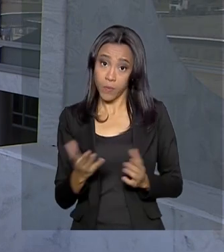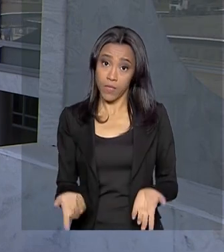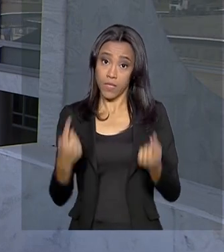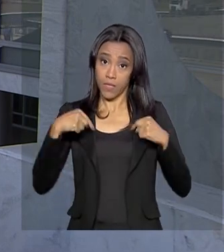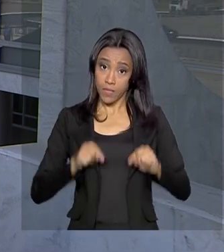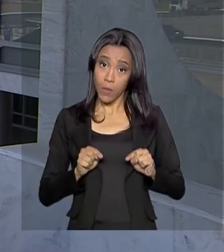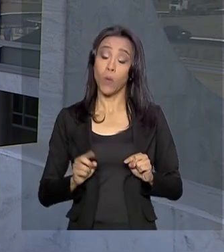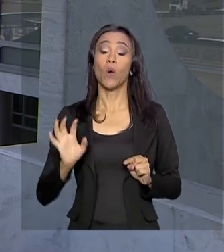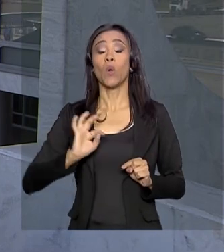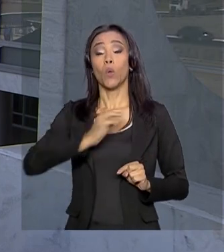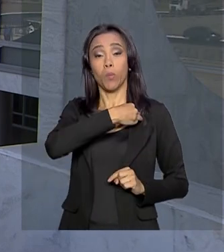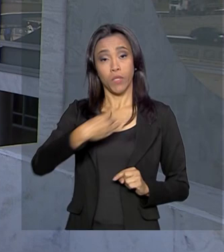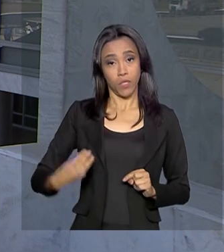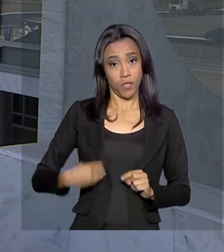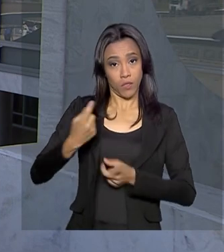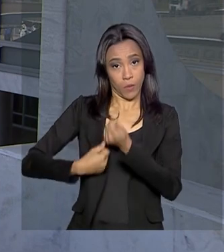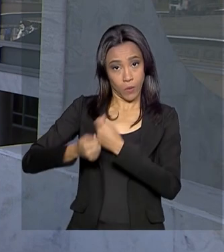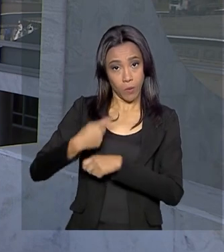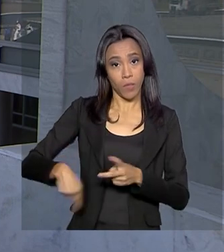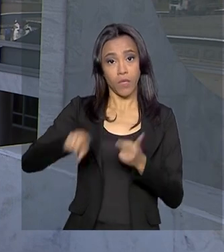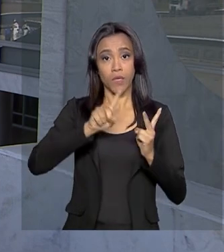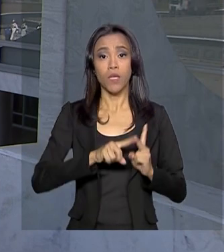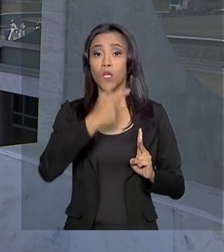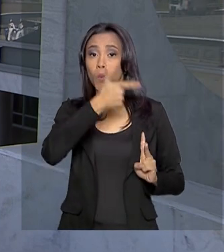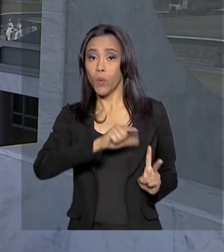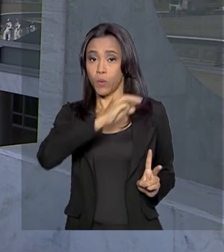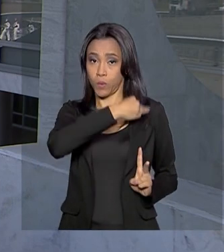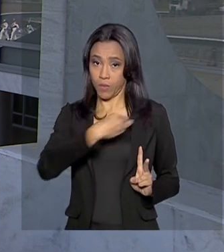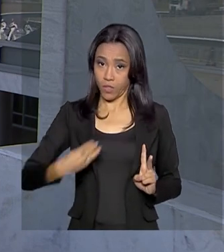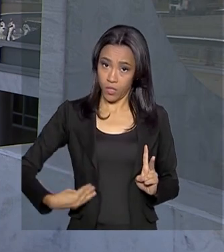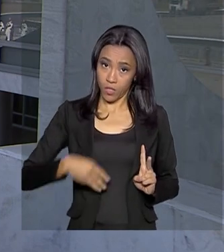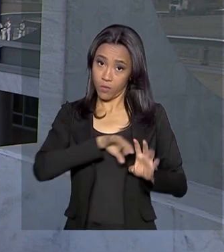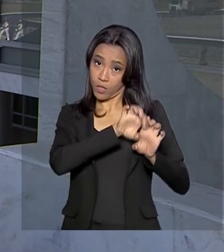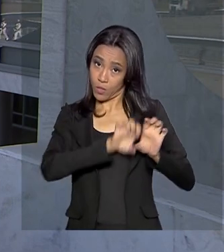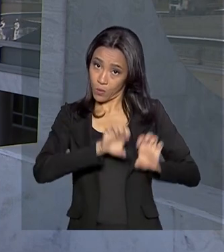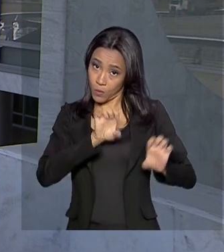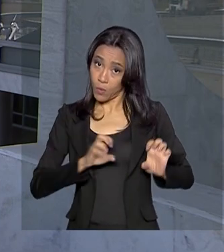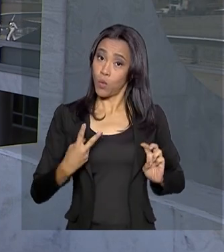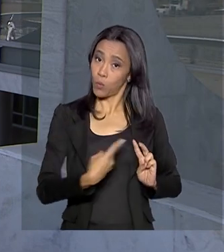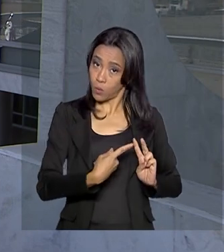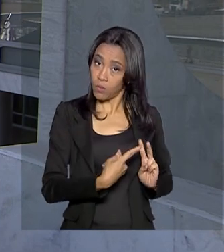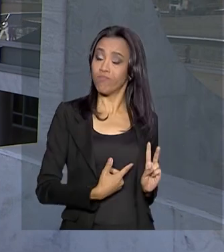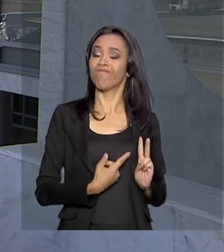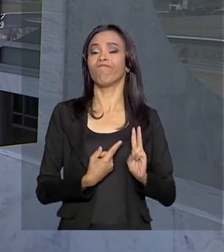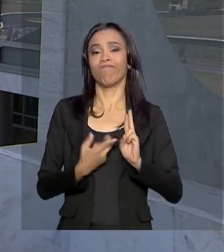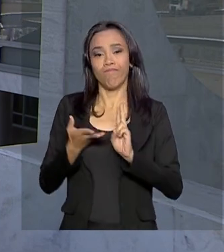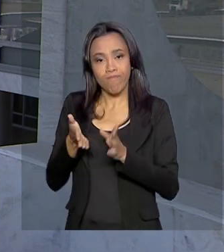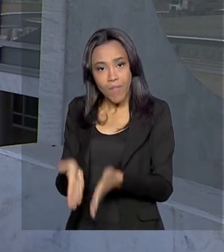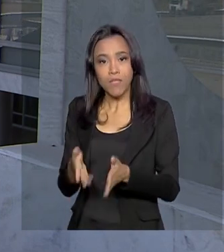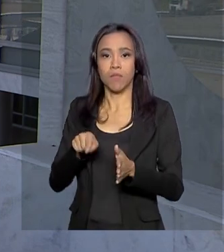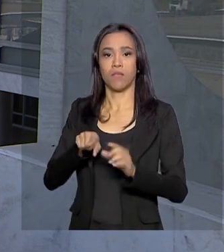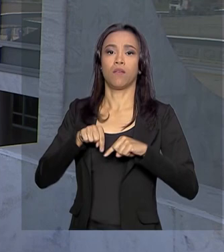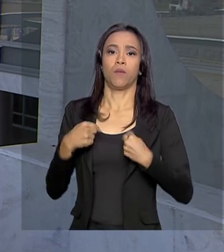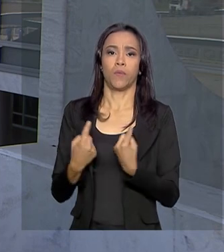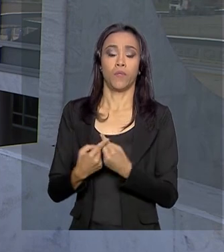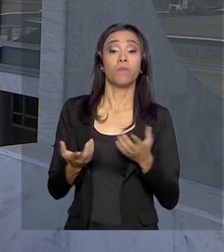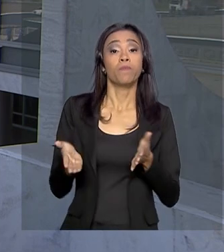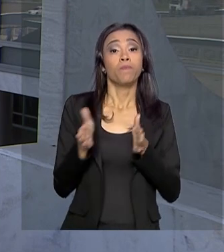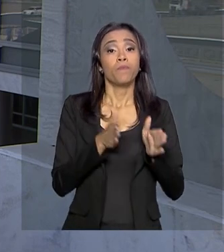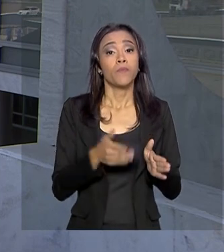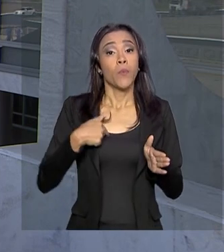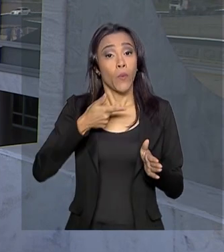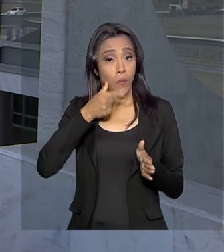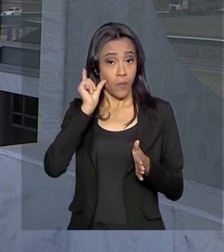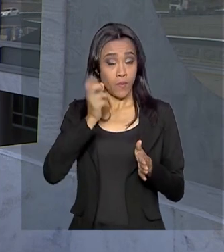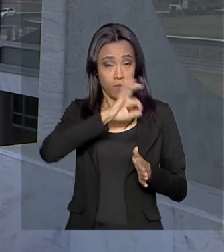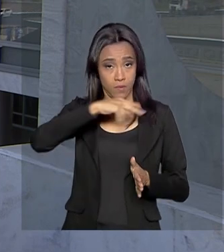Economia, Paulo Guedes, e da Infraestrutura, Tarcísio Gomes de Freitas, também participam desta reunião. E ontem o presidente